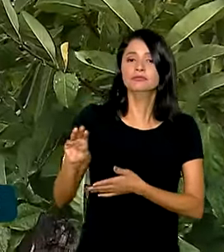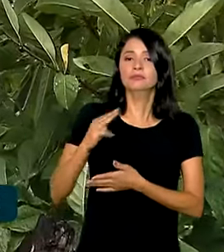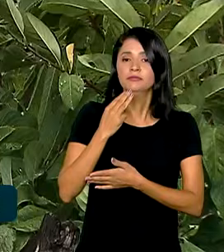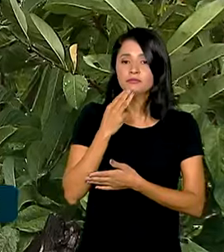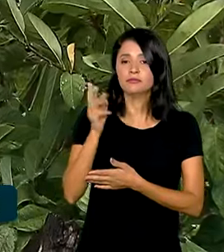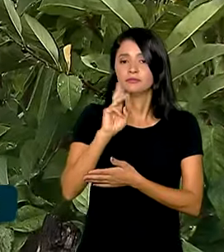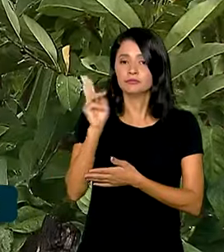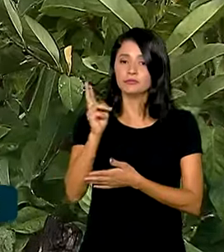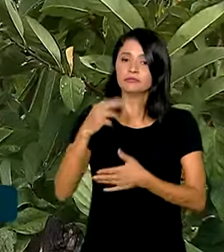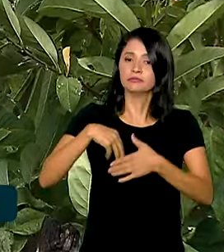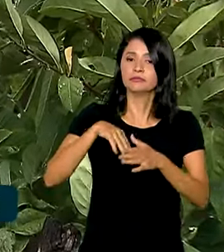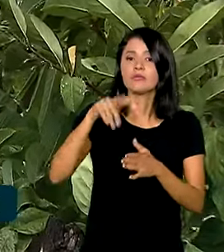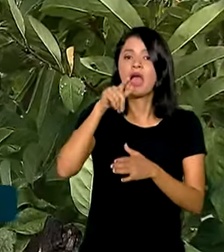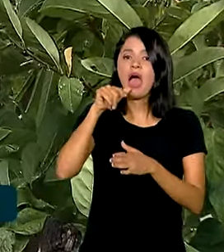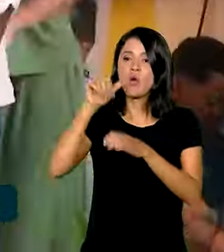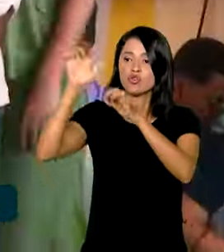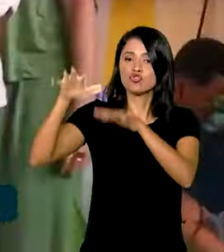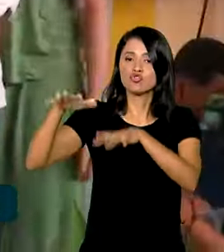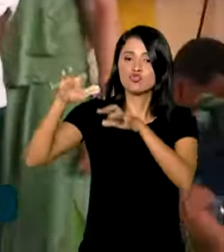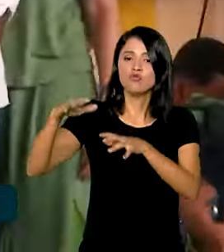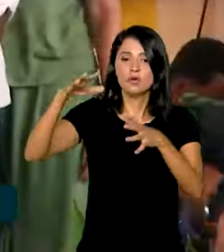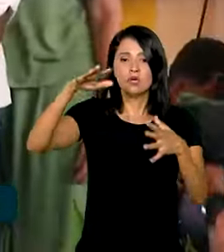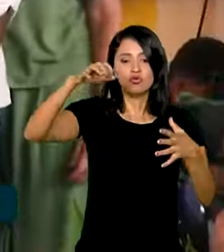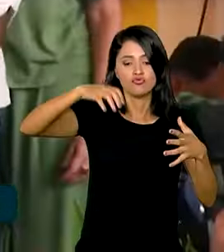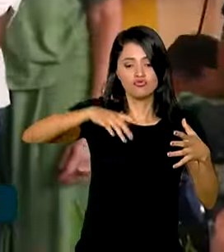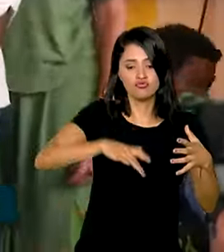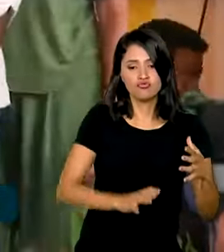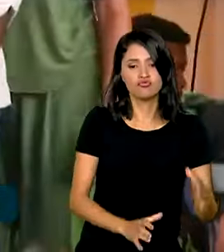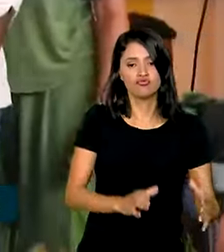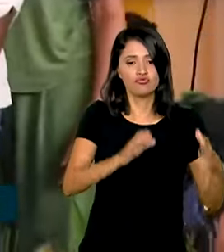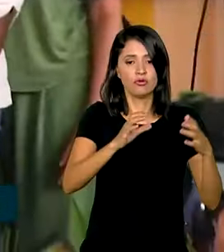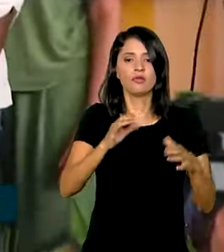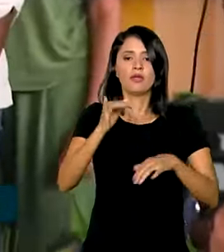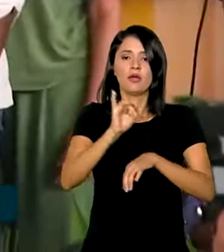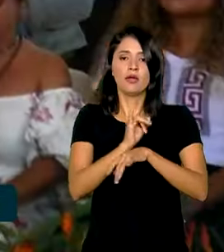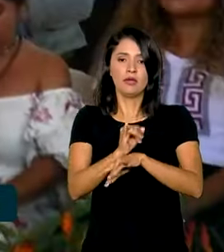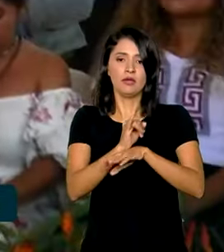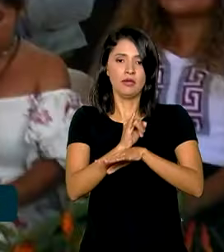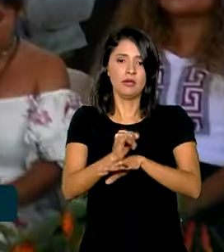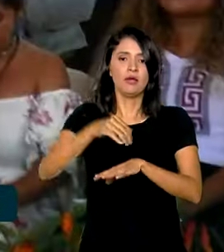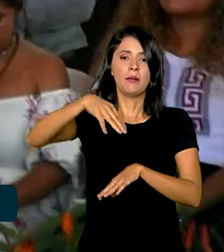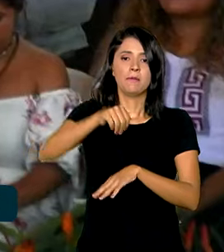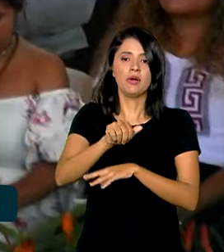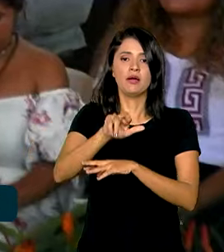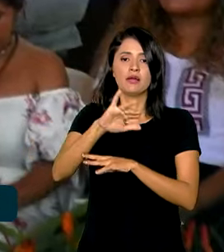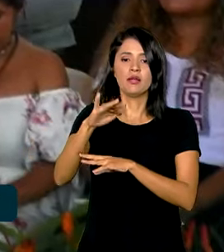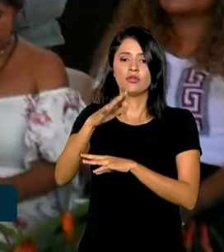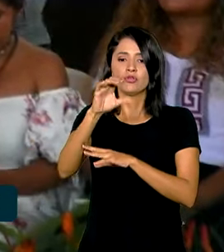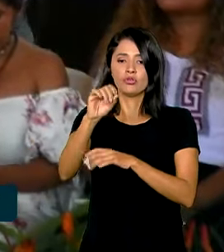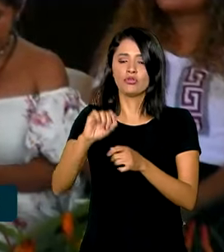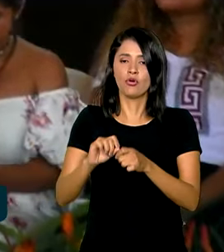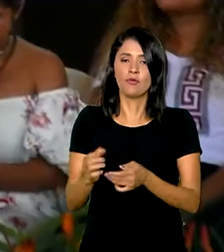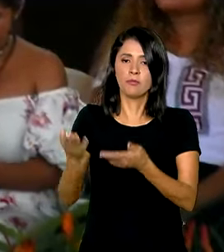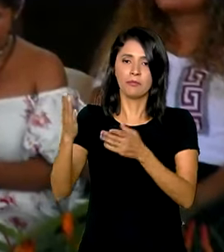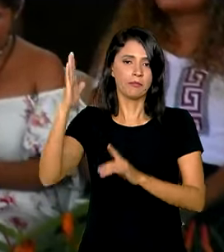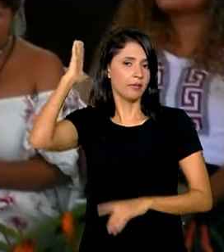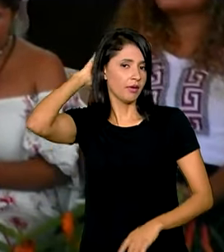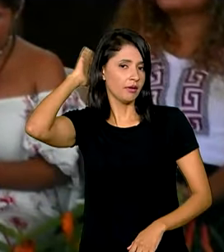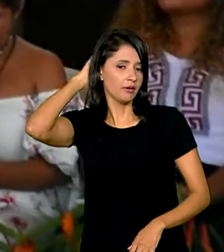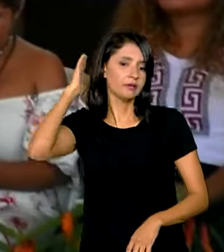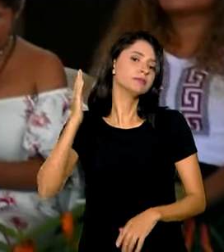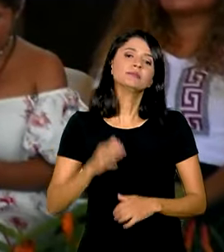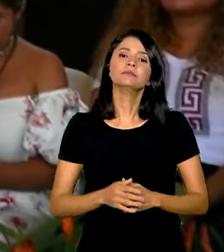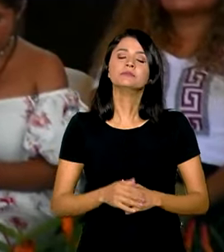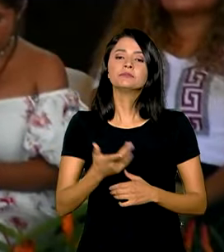e armazenamento de água da chuva foi feito na ilha de Marajó, no Pará. Cada família vai receber um